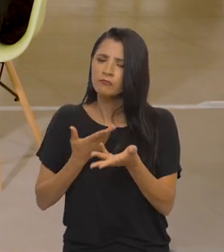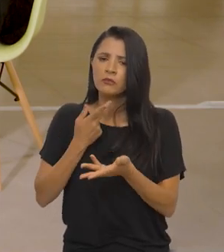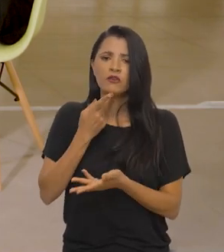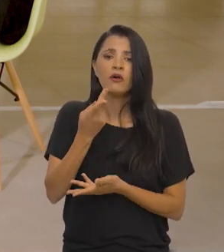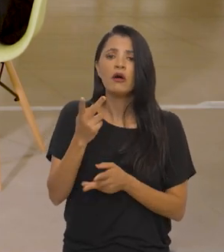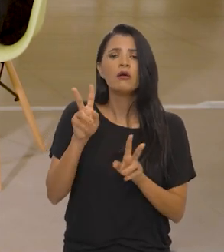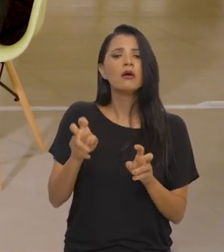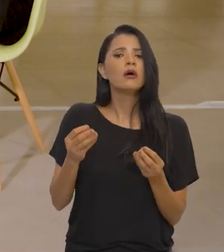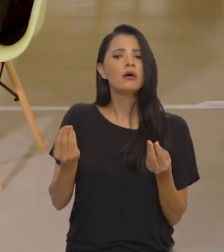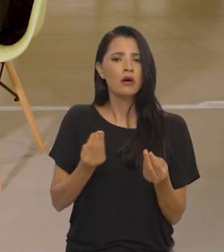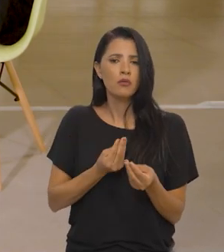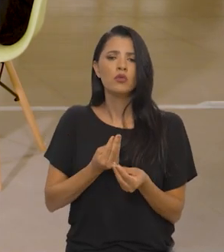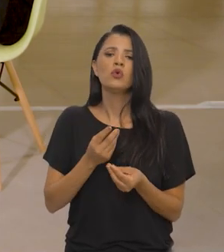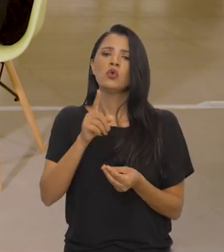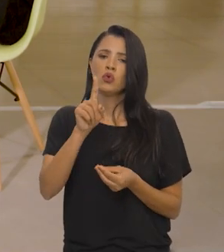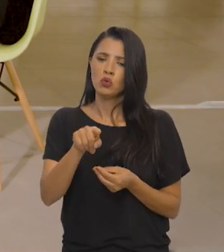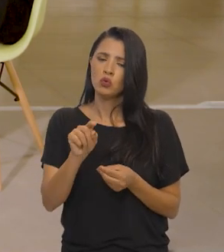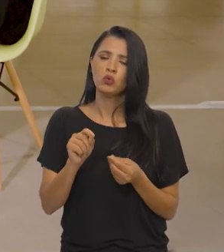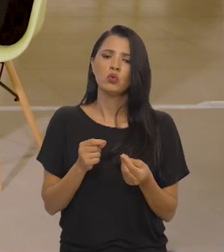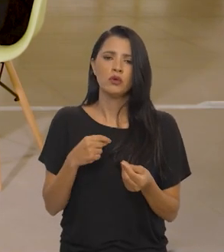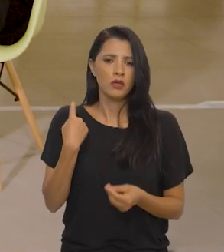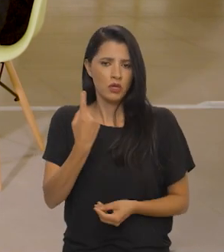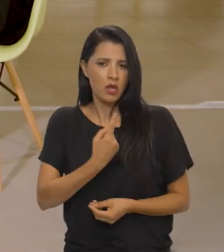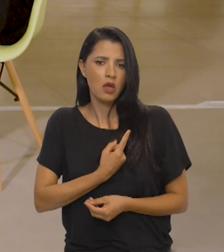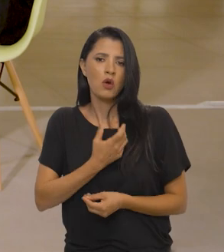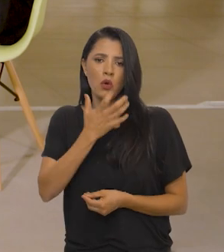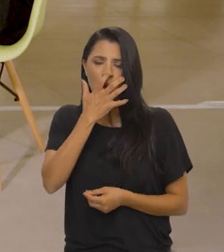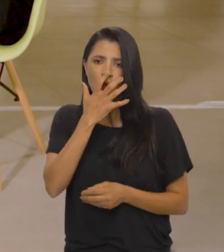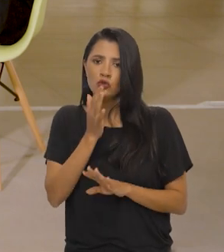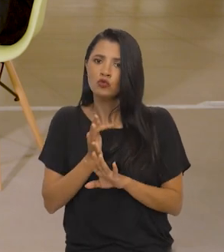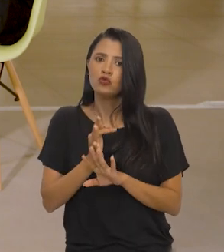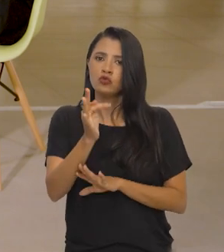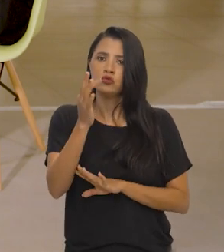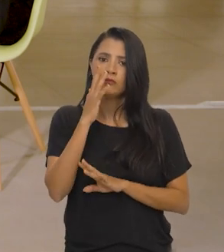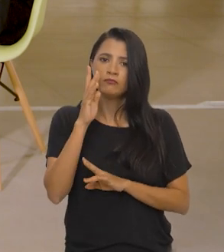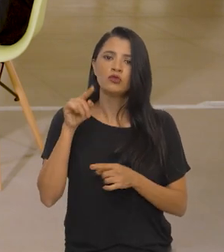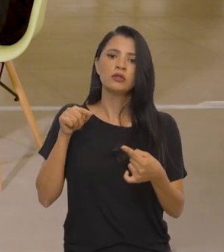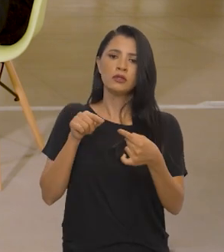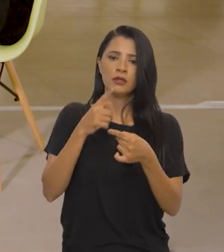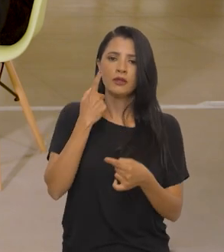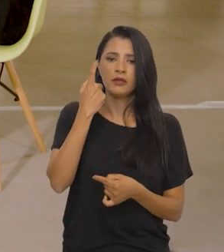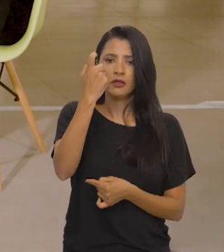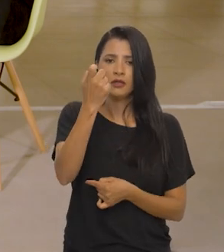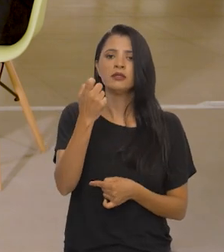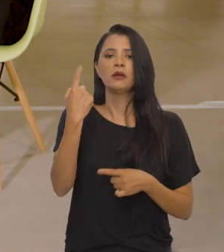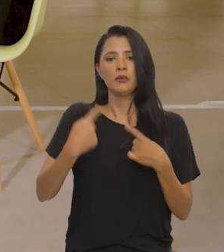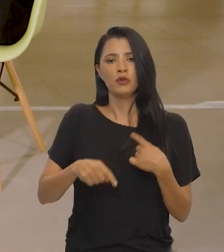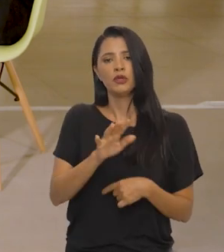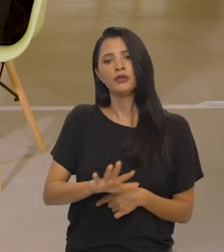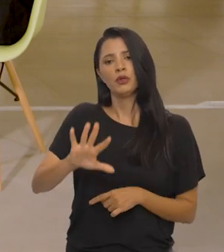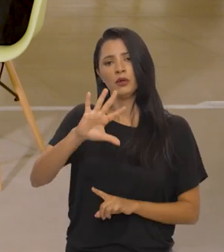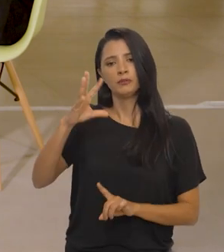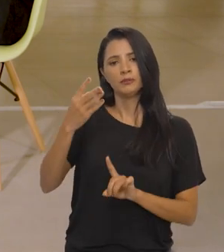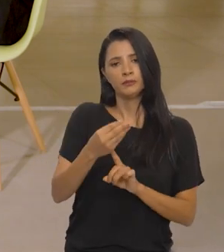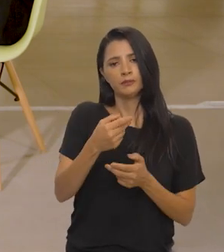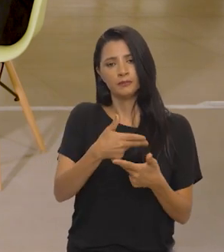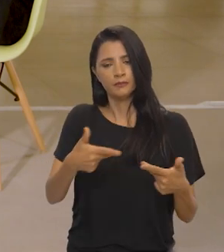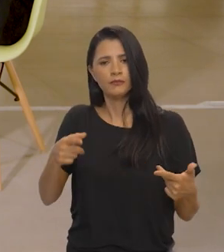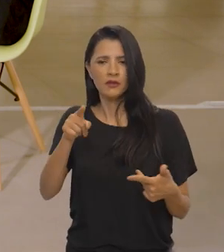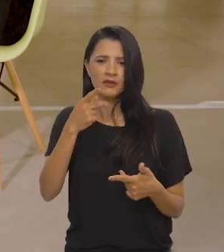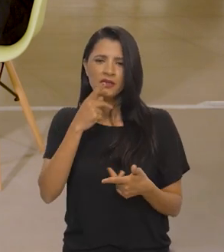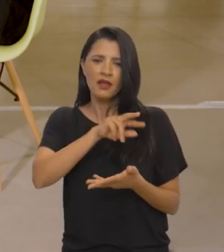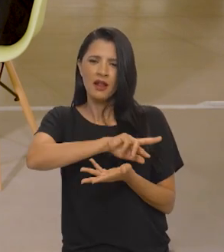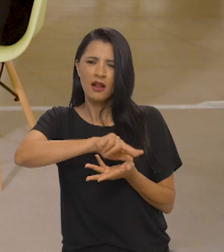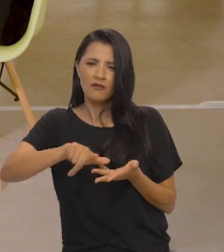tratarmos, falarmos daquilo que é o nosso horizonte maior, que é a Política Nacional das Artes. Você